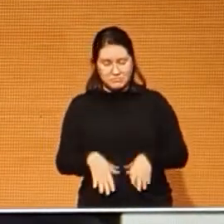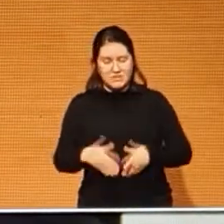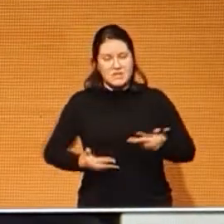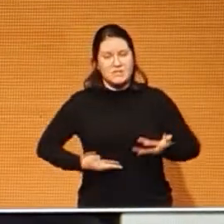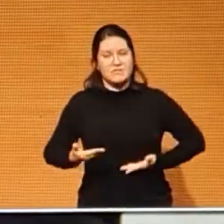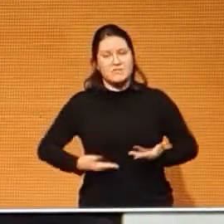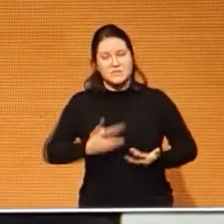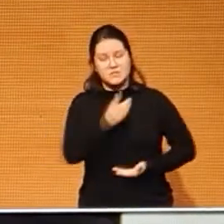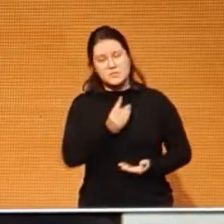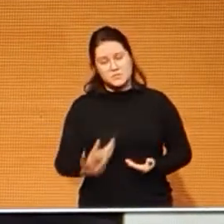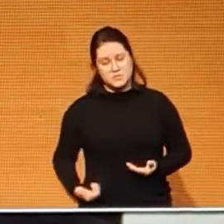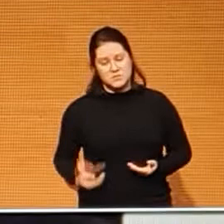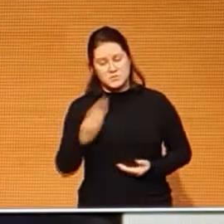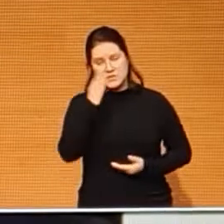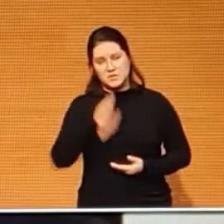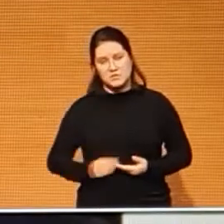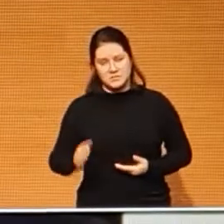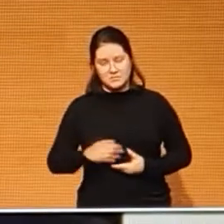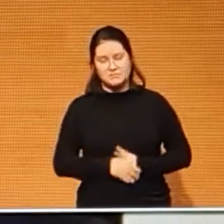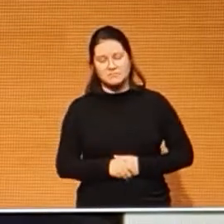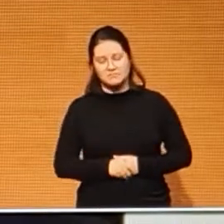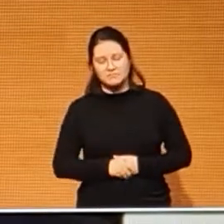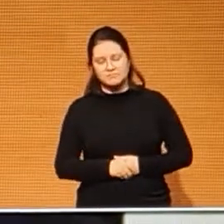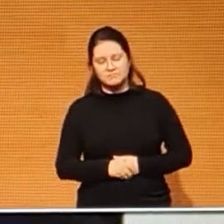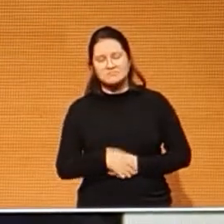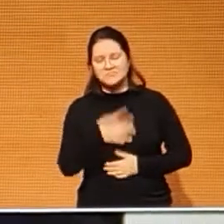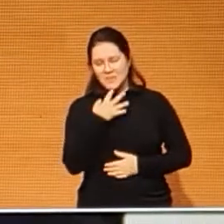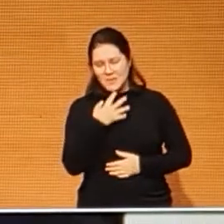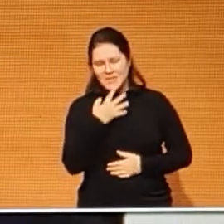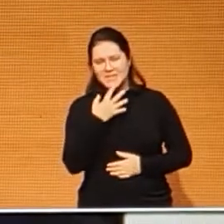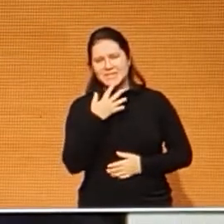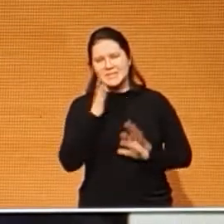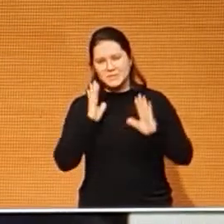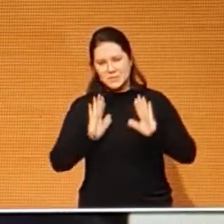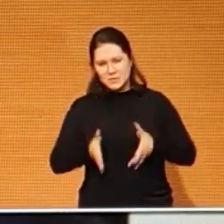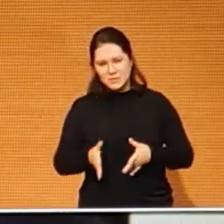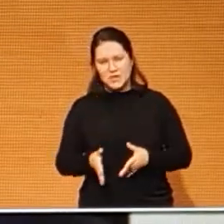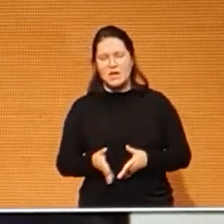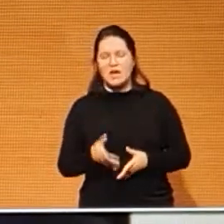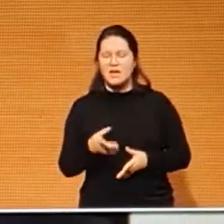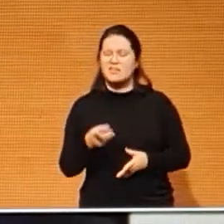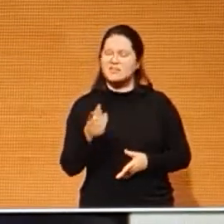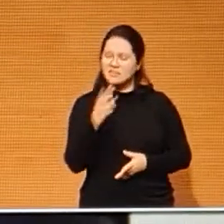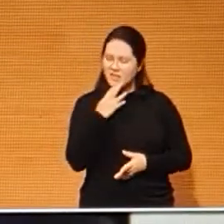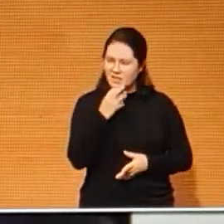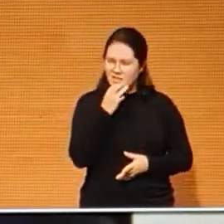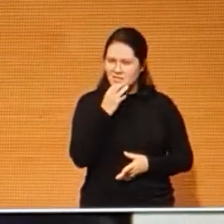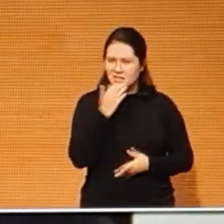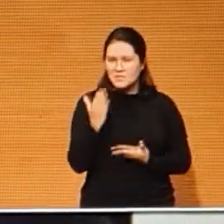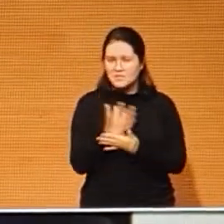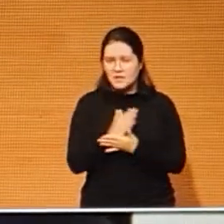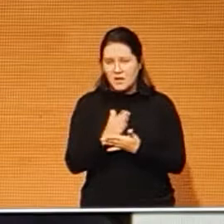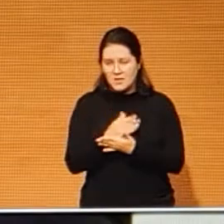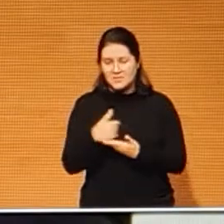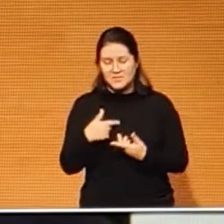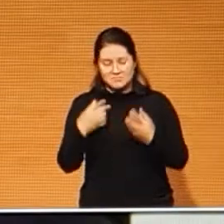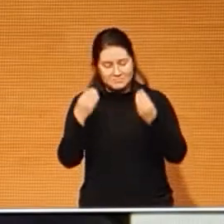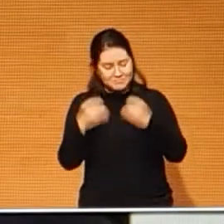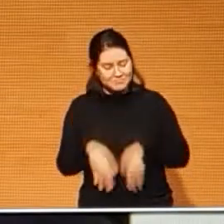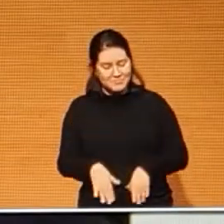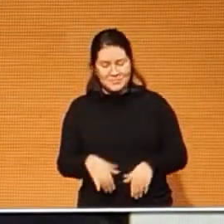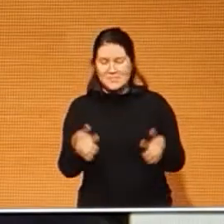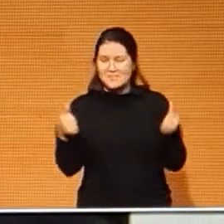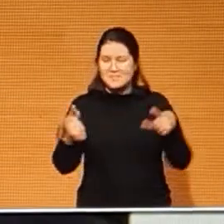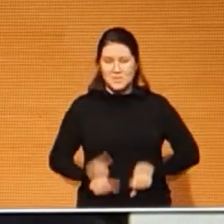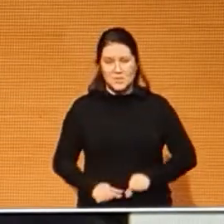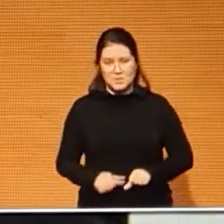Brasil. E conhecemos bem exemplos de casos de contratação de organizações sociais que deram péssimos resultados e aumento